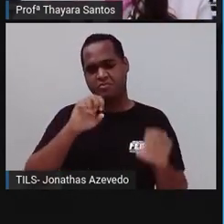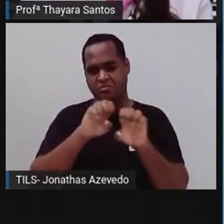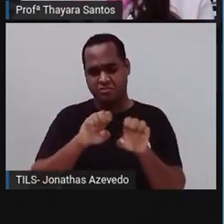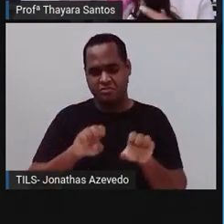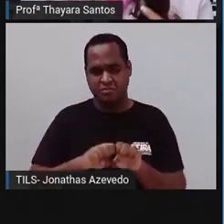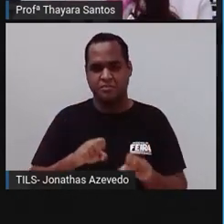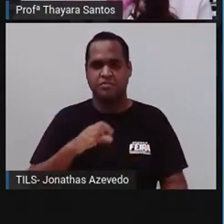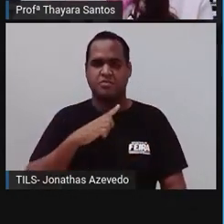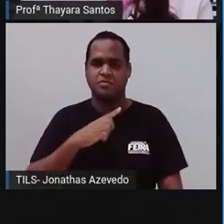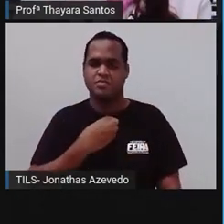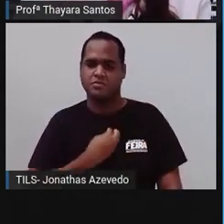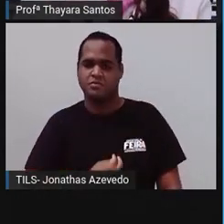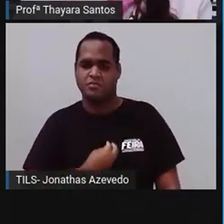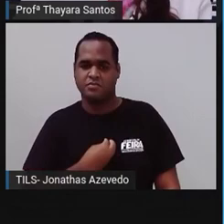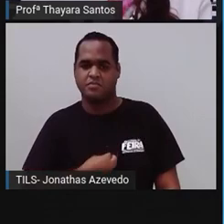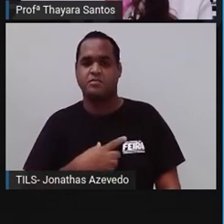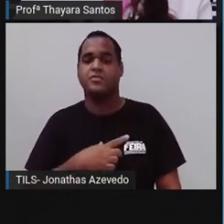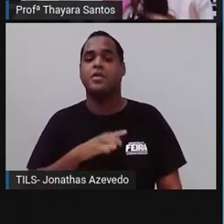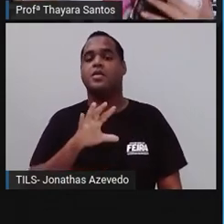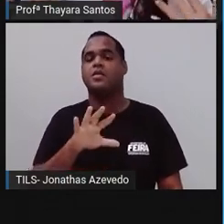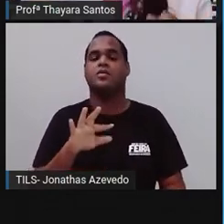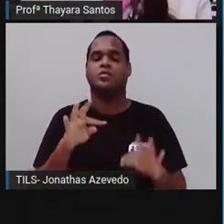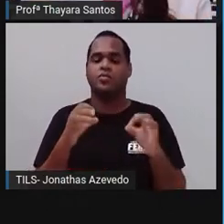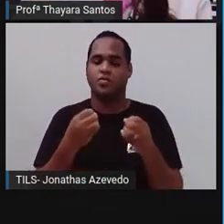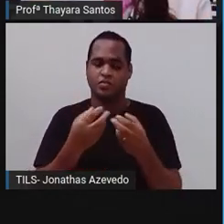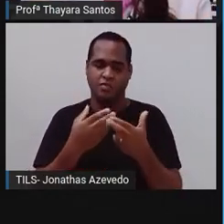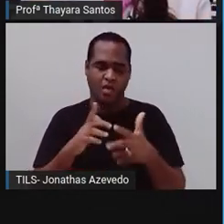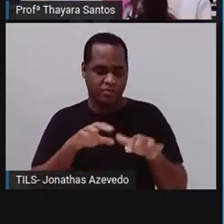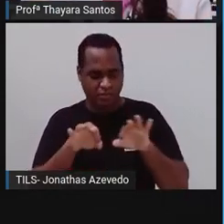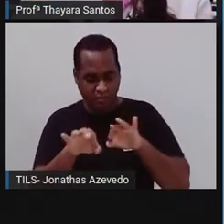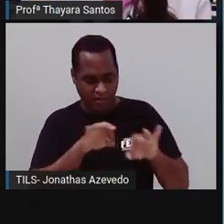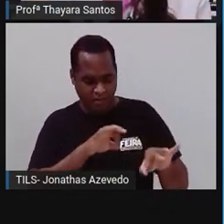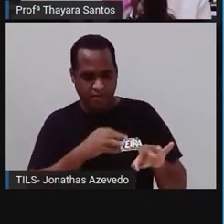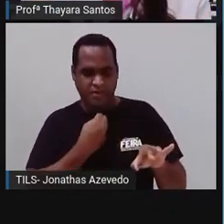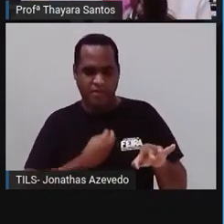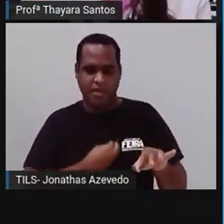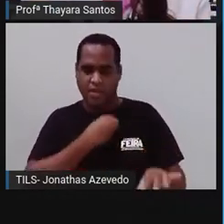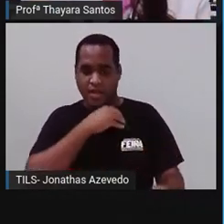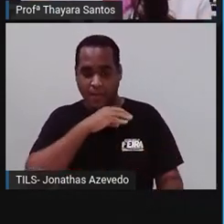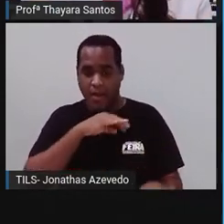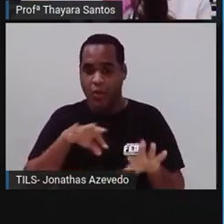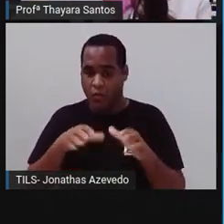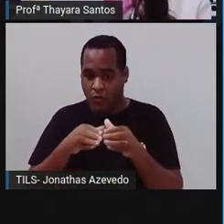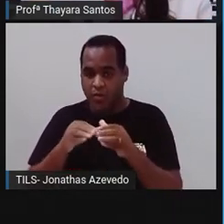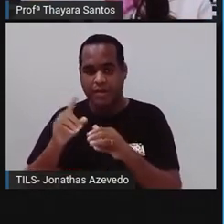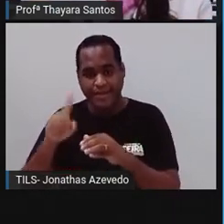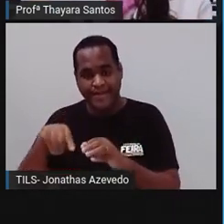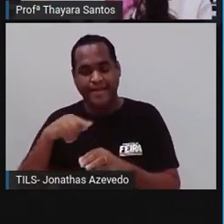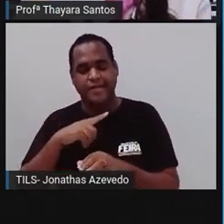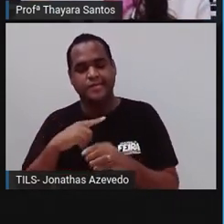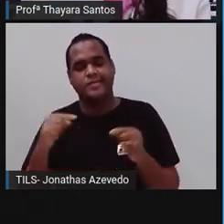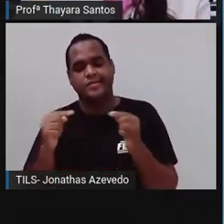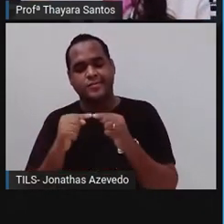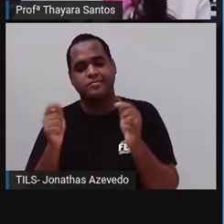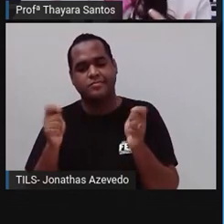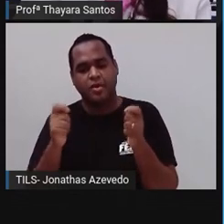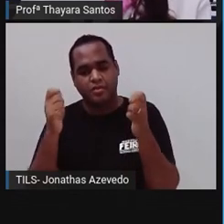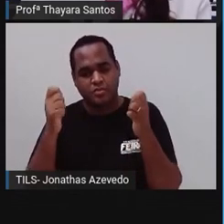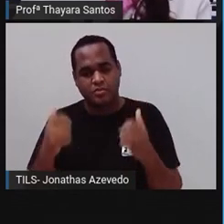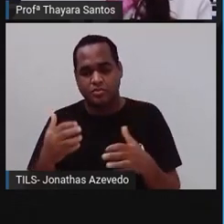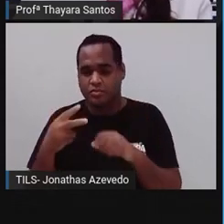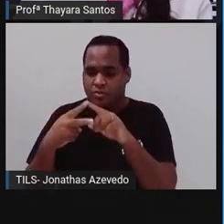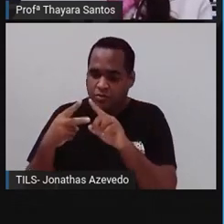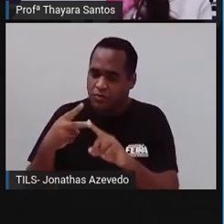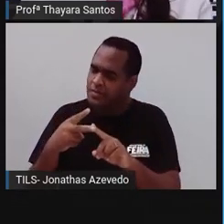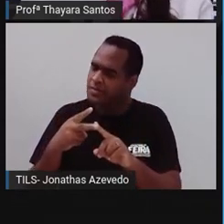tem. Mas toda a esponja marinha, todos os organismos animais do grupo dos poríferos, eles têm algumas características que são